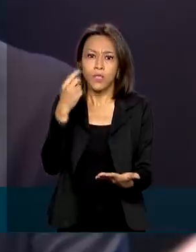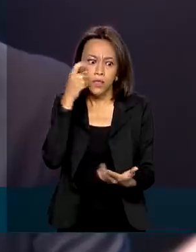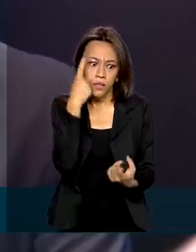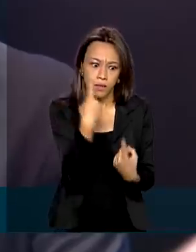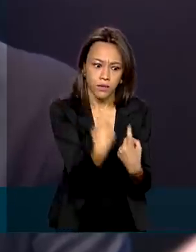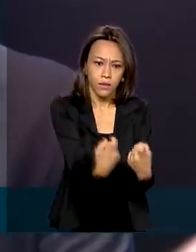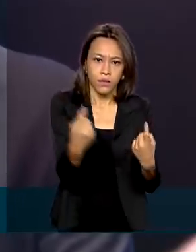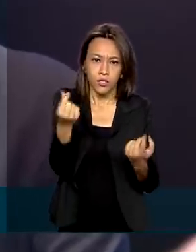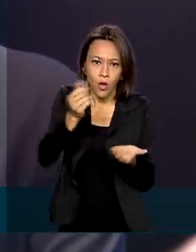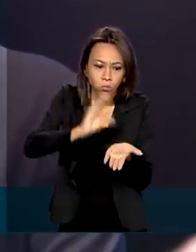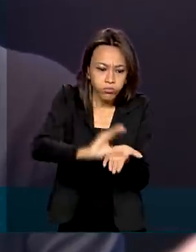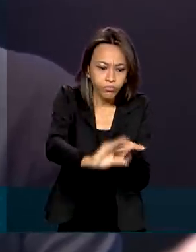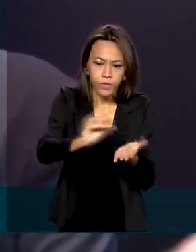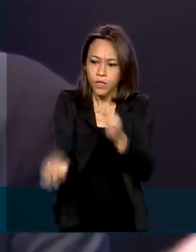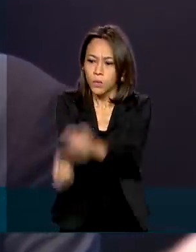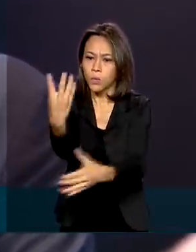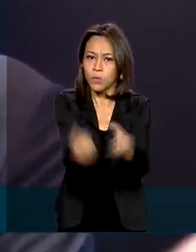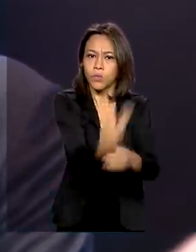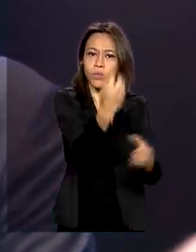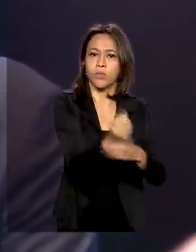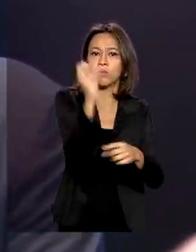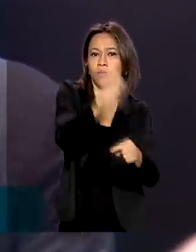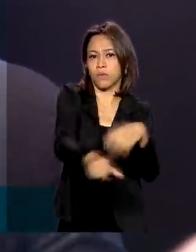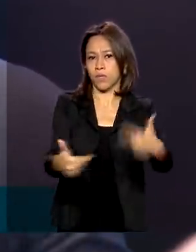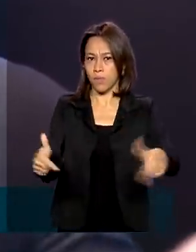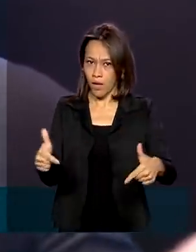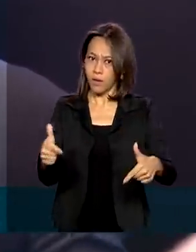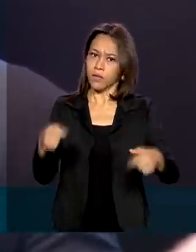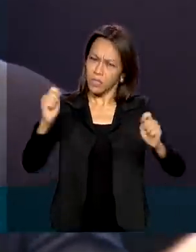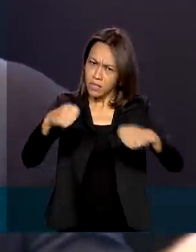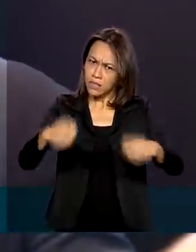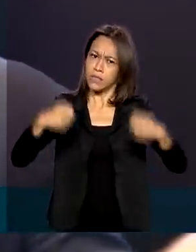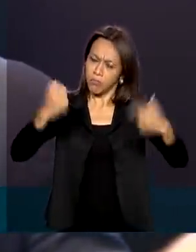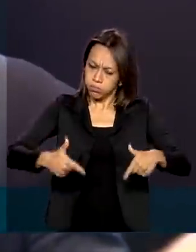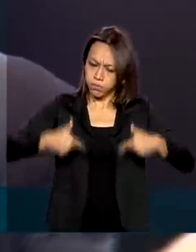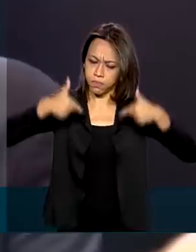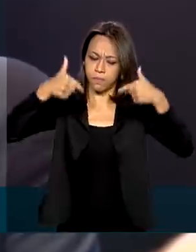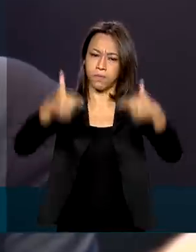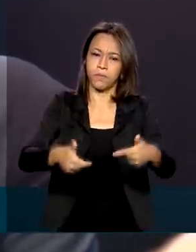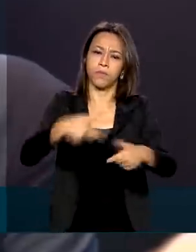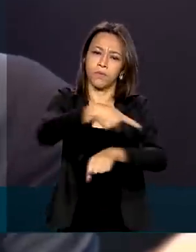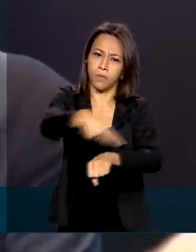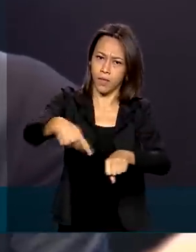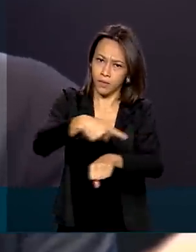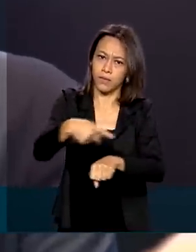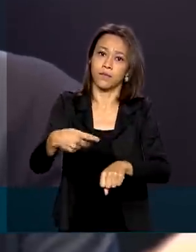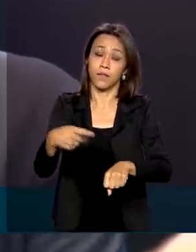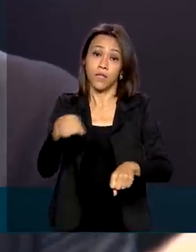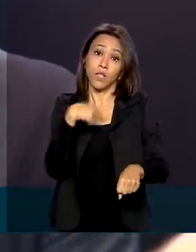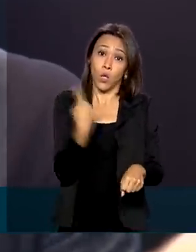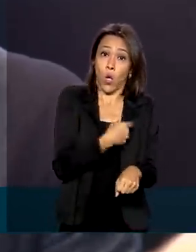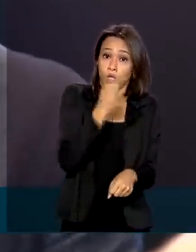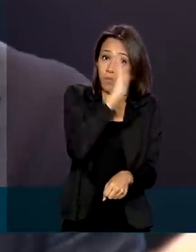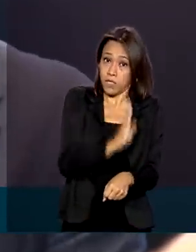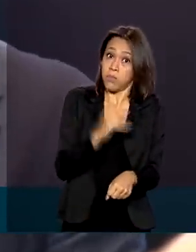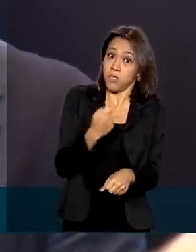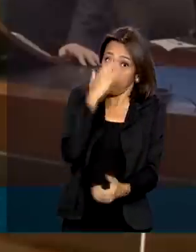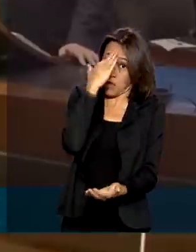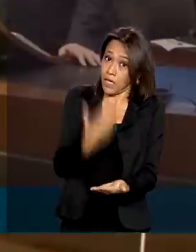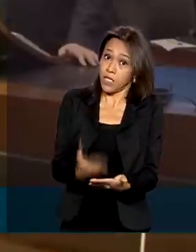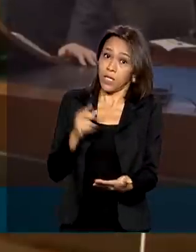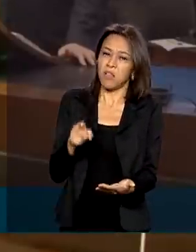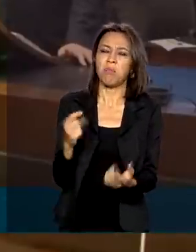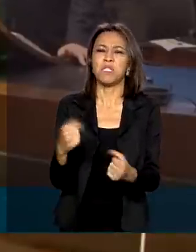gerem emprego e que façam essa locomotiva andar. O Brasil precisa desse tipo de crença. Nós não precisamos mais da